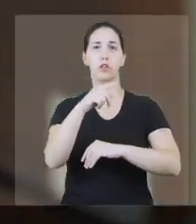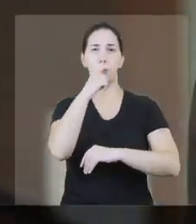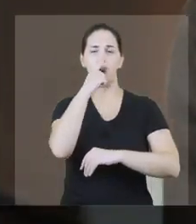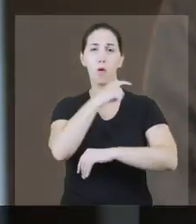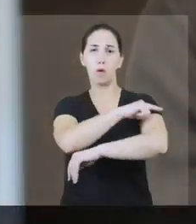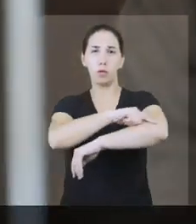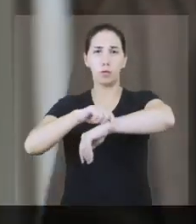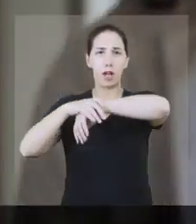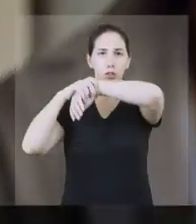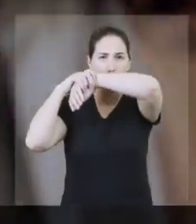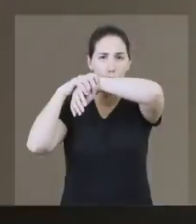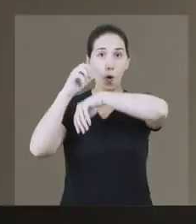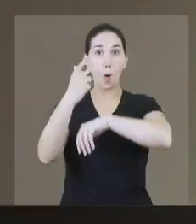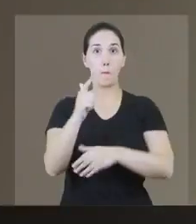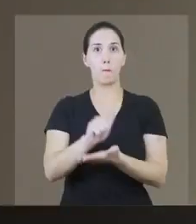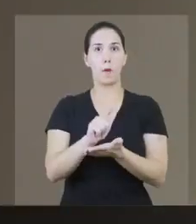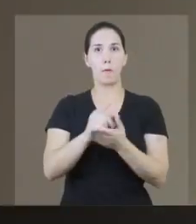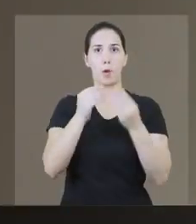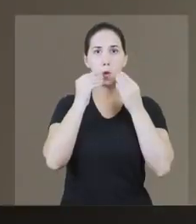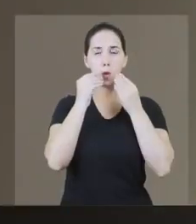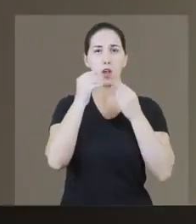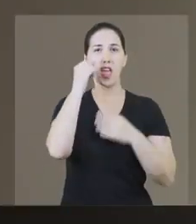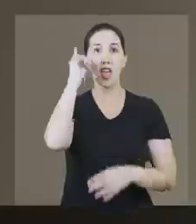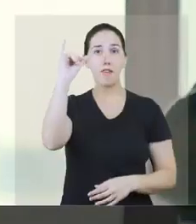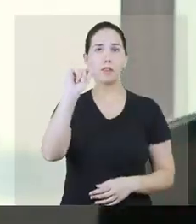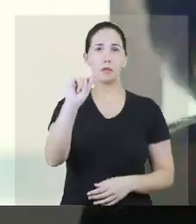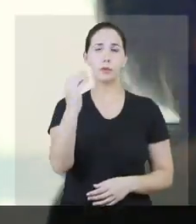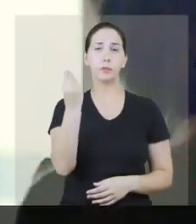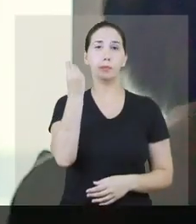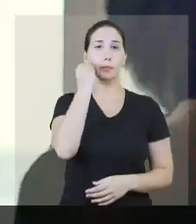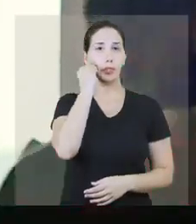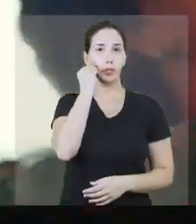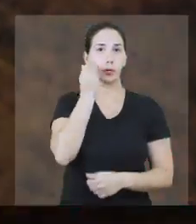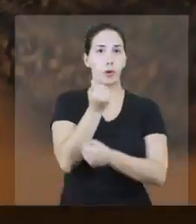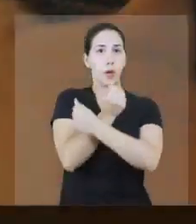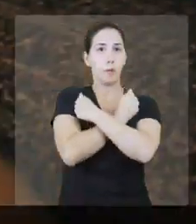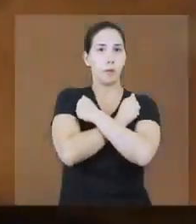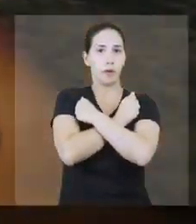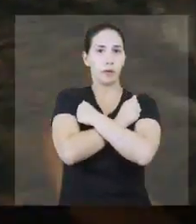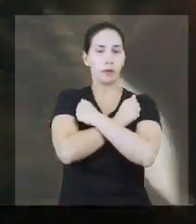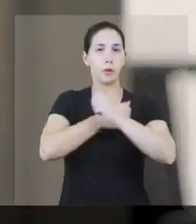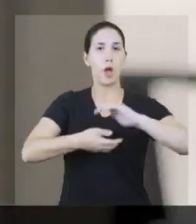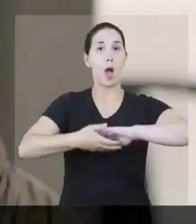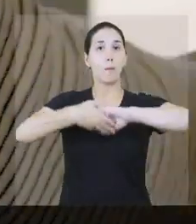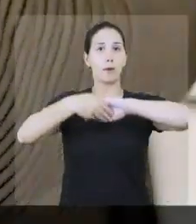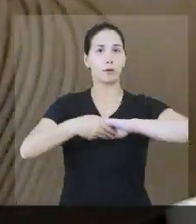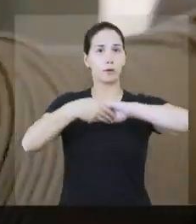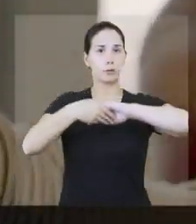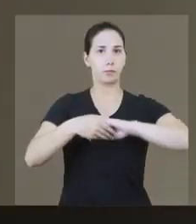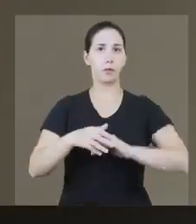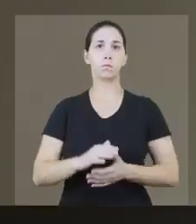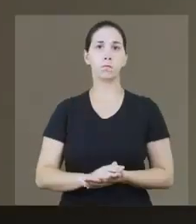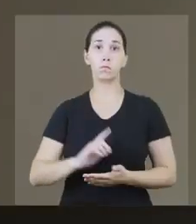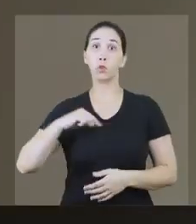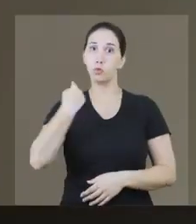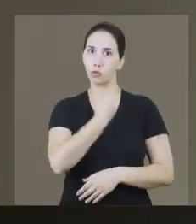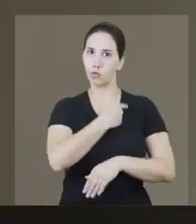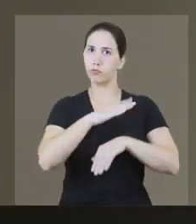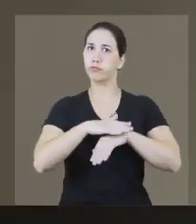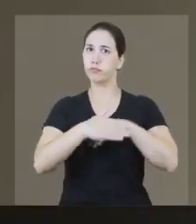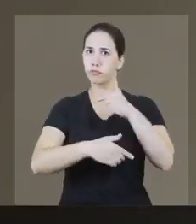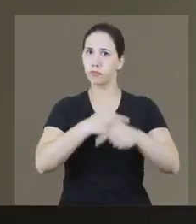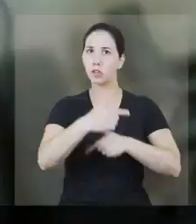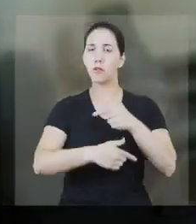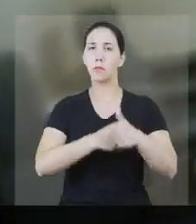braço ou lenço de cartaz. E evitar o contato físico. Nada de beijos, abraços ou apertos de mal. Nós também